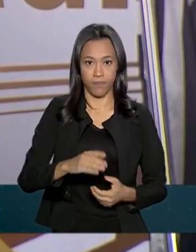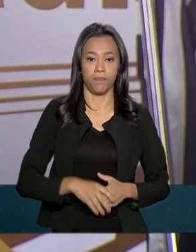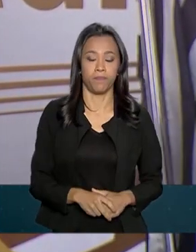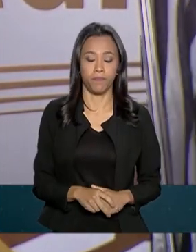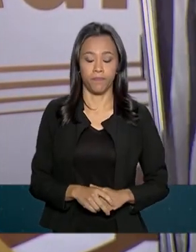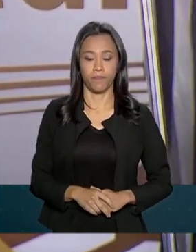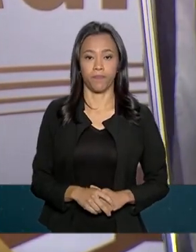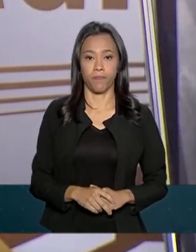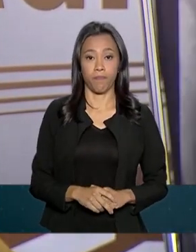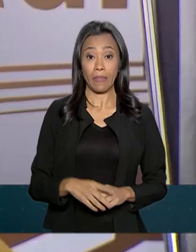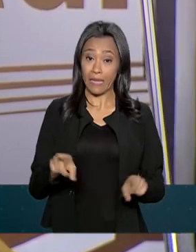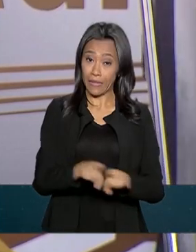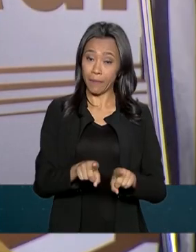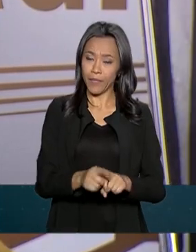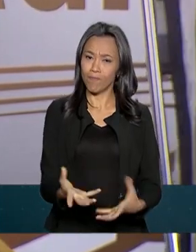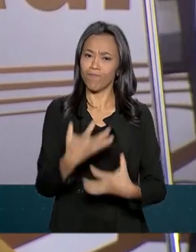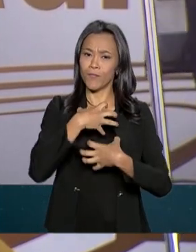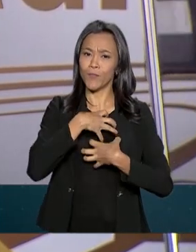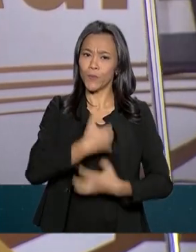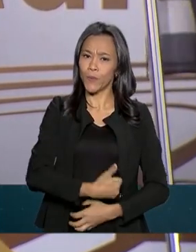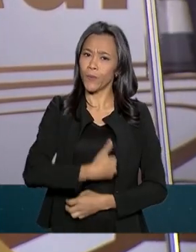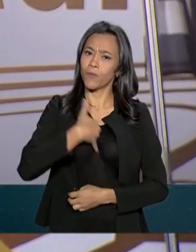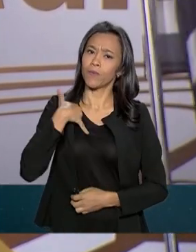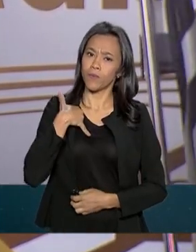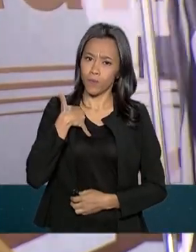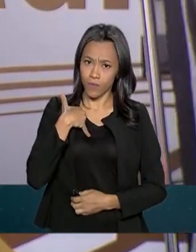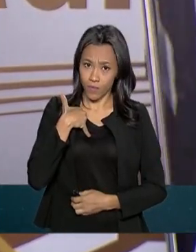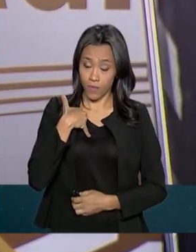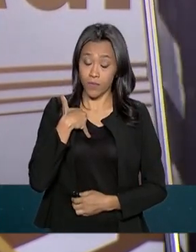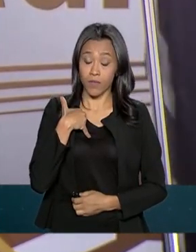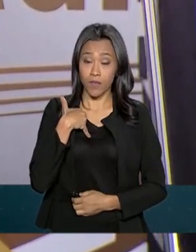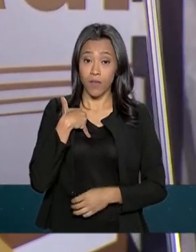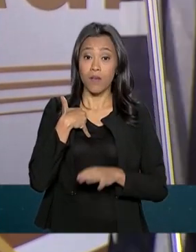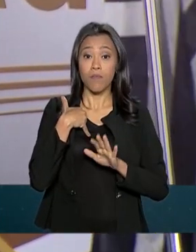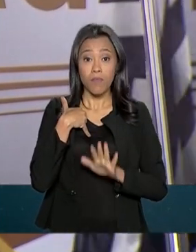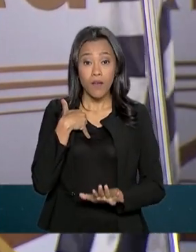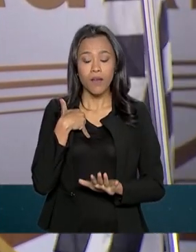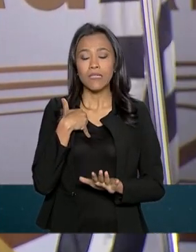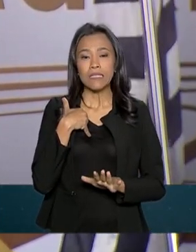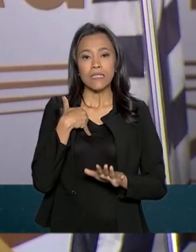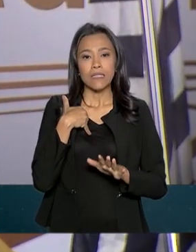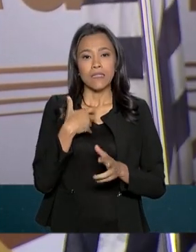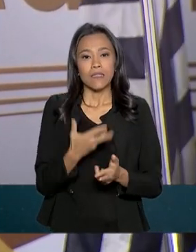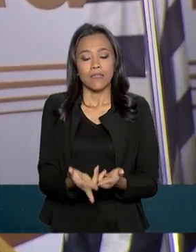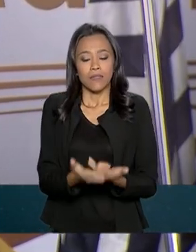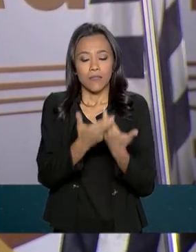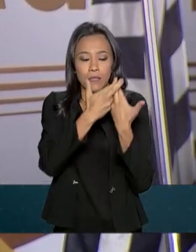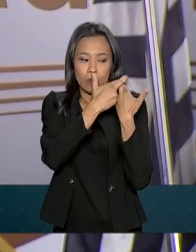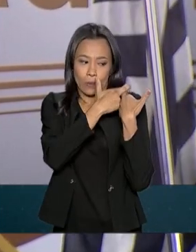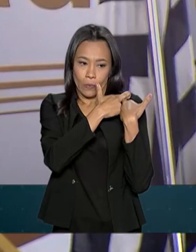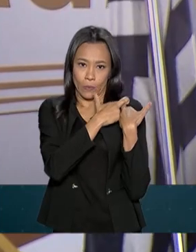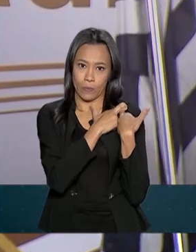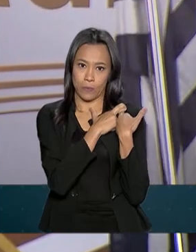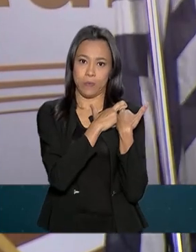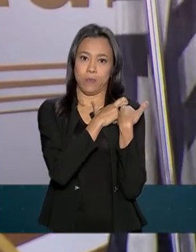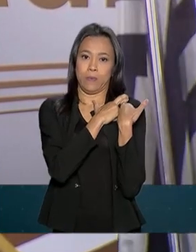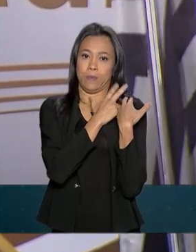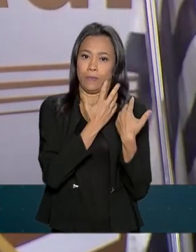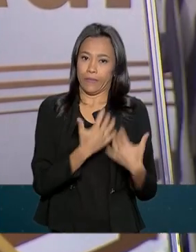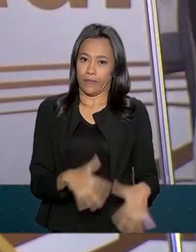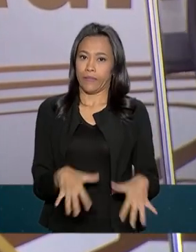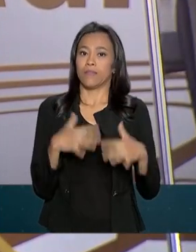Também é motivo de orgulho, mas obviamente muita, mas muita responsabilidade, mas que